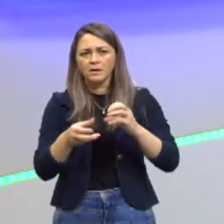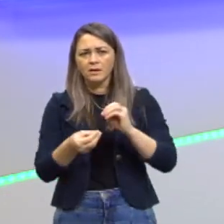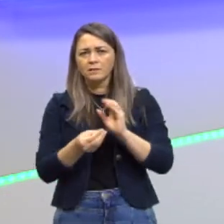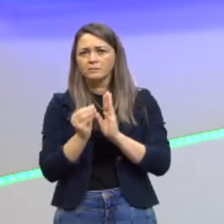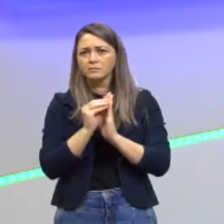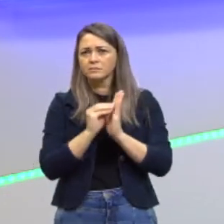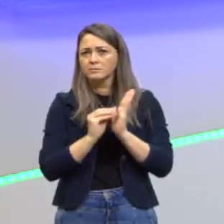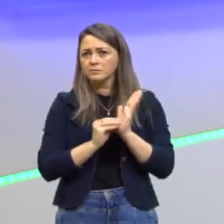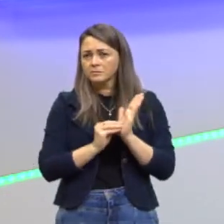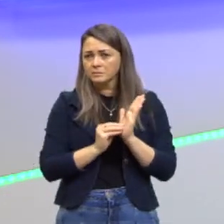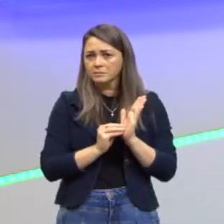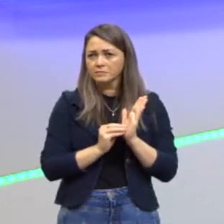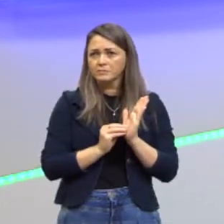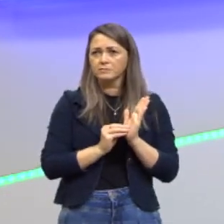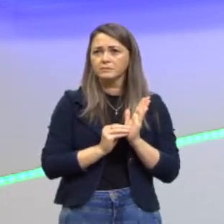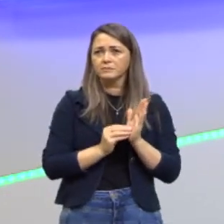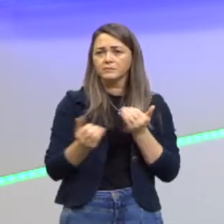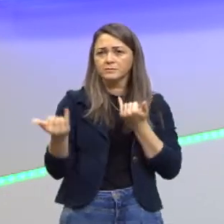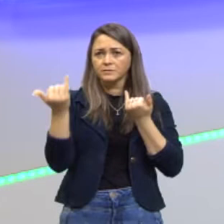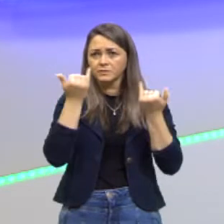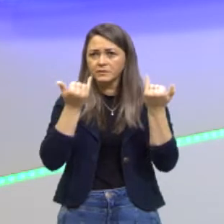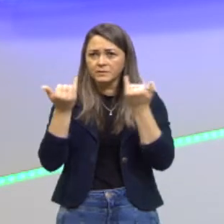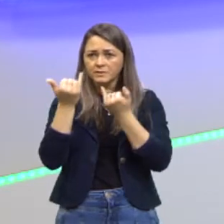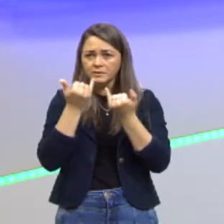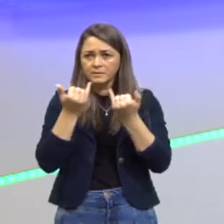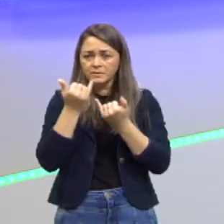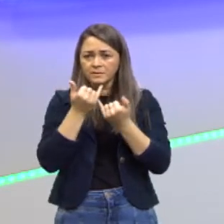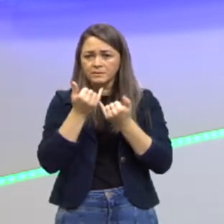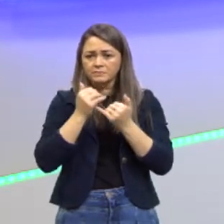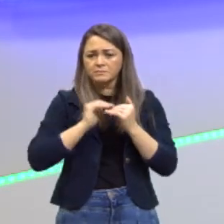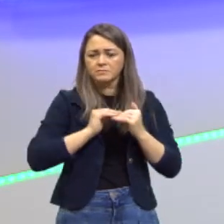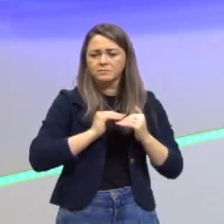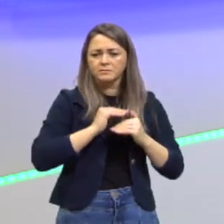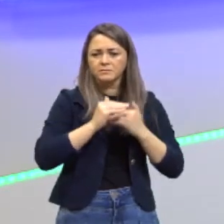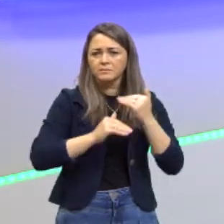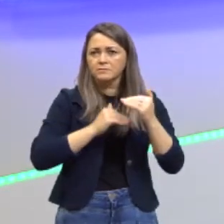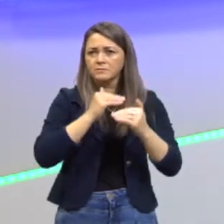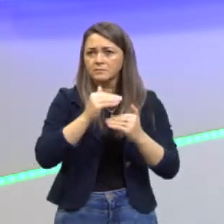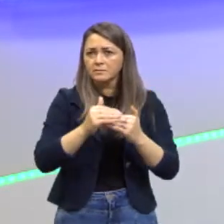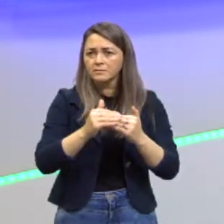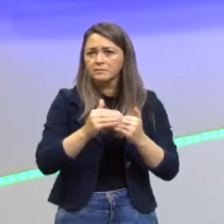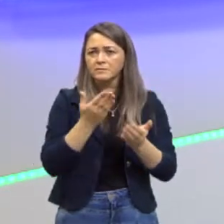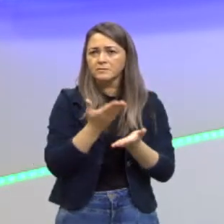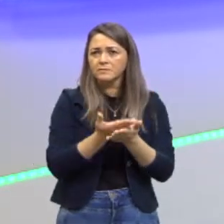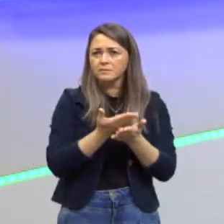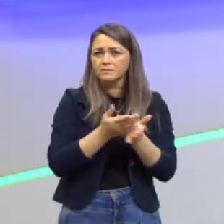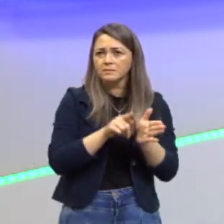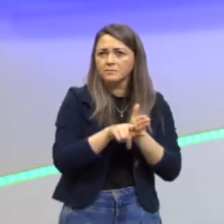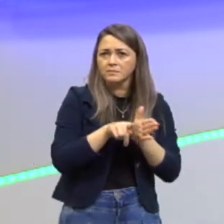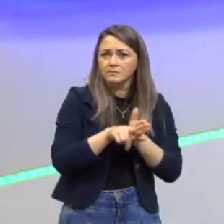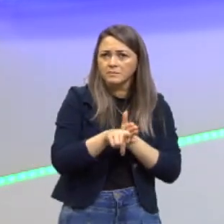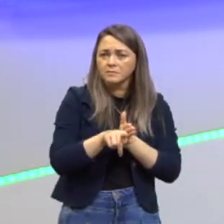para, então, com essas informações, avançar nos estudos, né? E pesquisas.